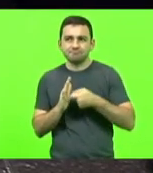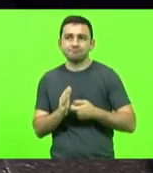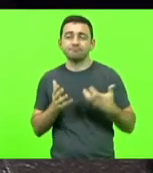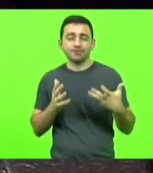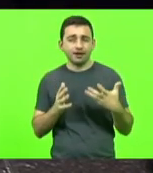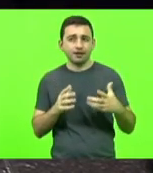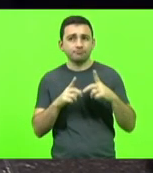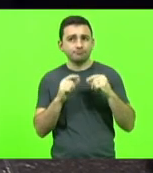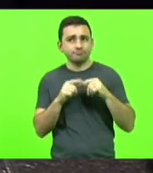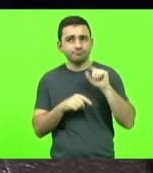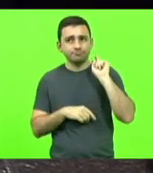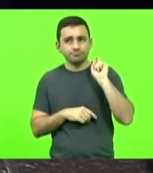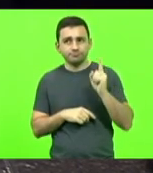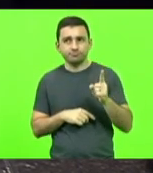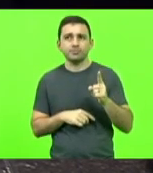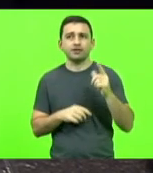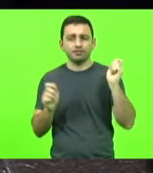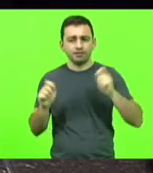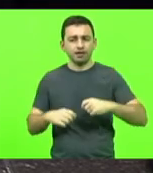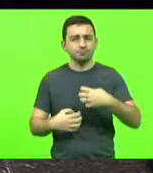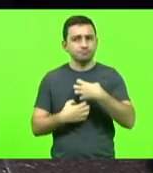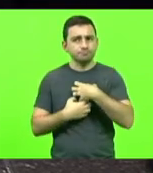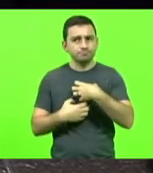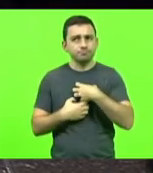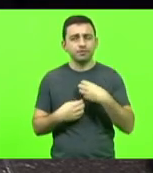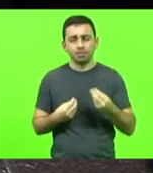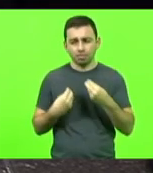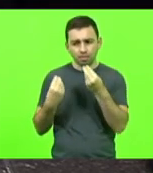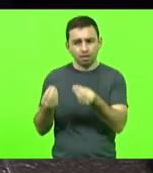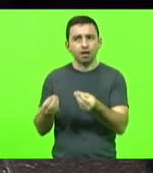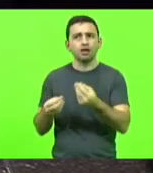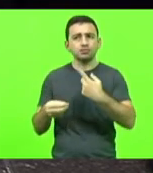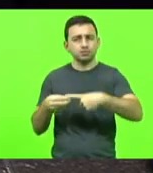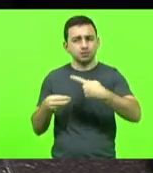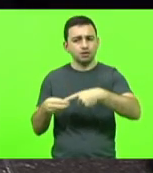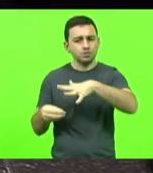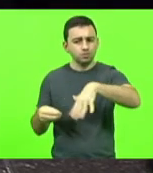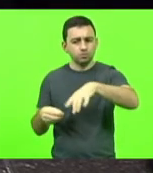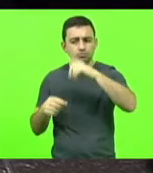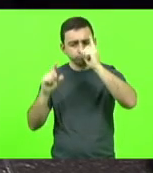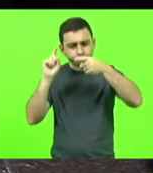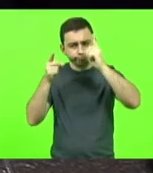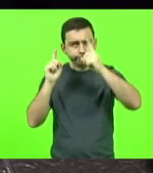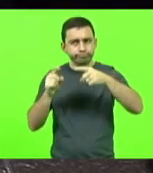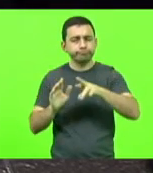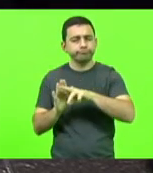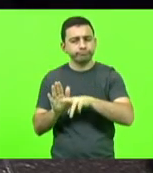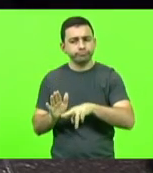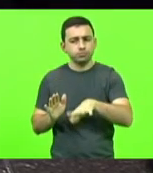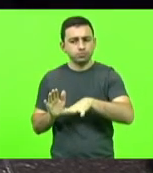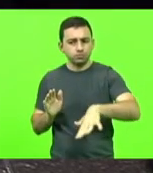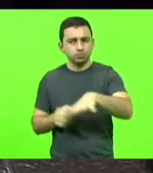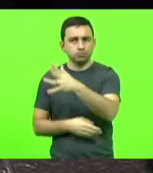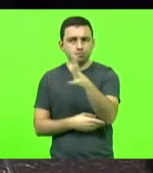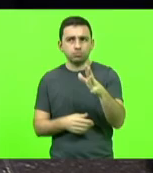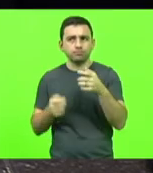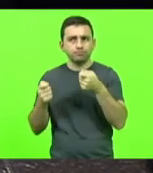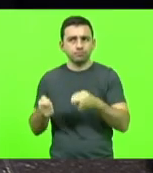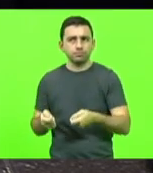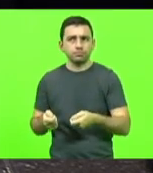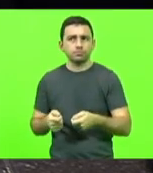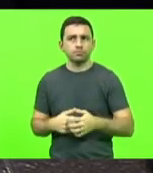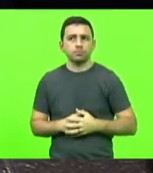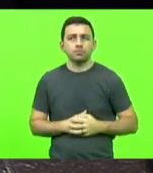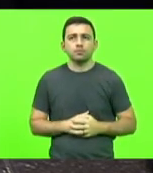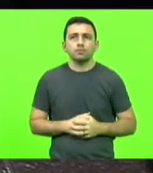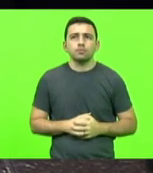sensibilidade e transfira para os municípios a competência de legislar sobre as áreas urbanas consolidadas em questões